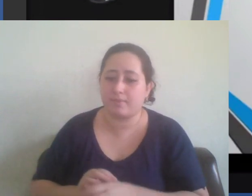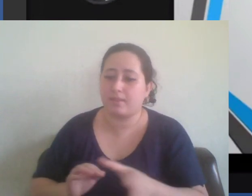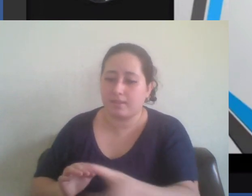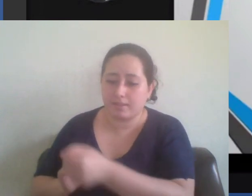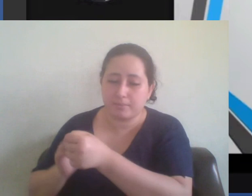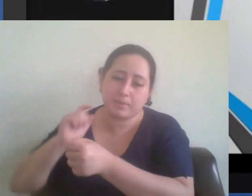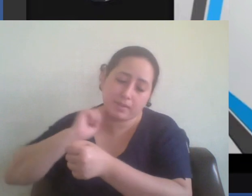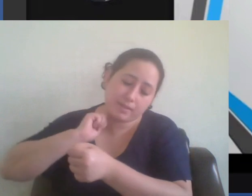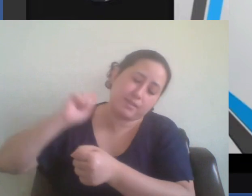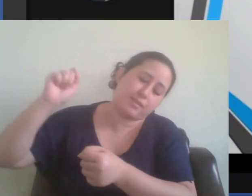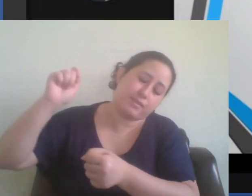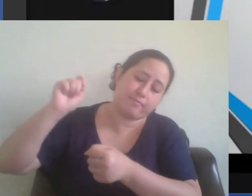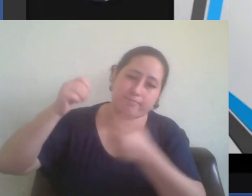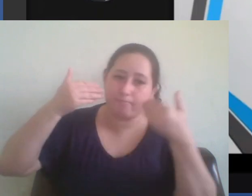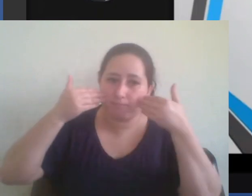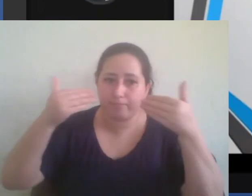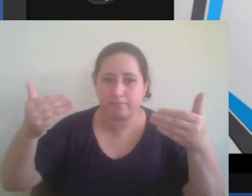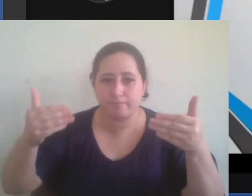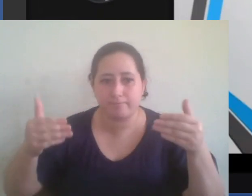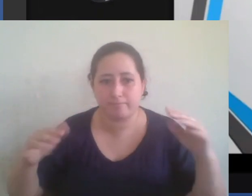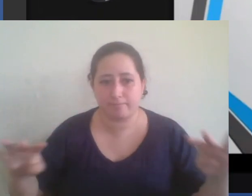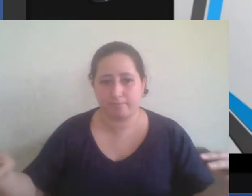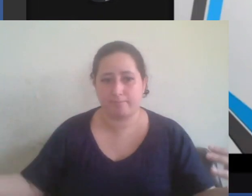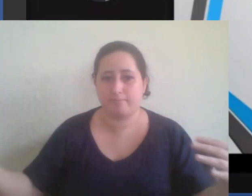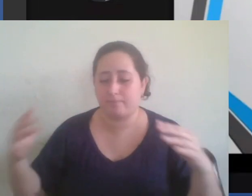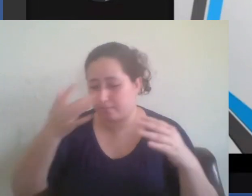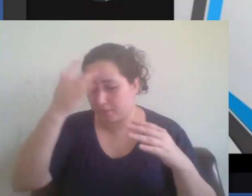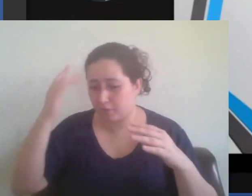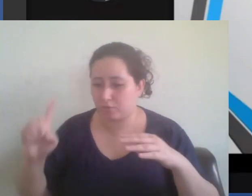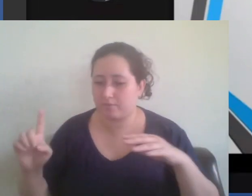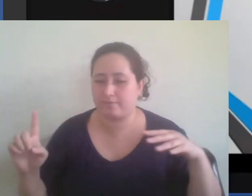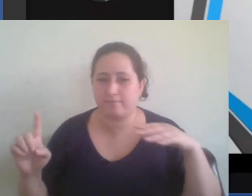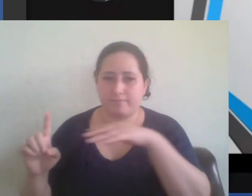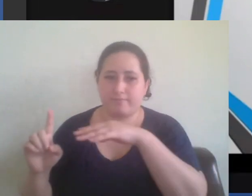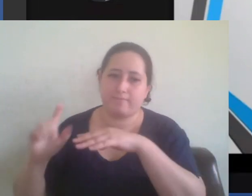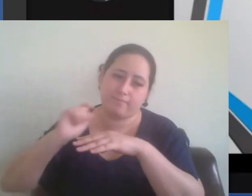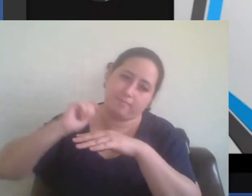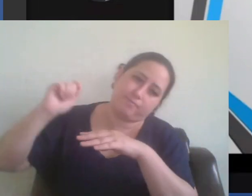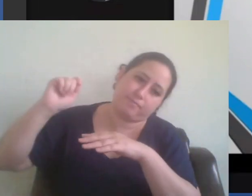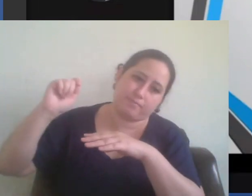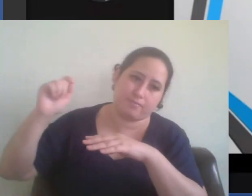publicamente o próximo eu